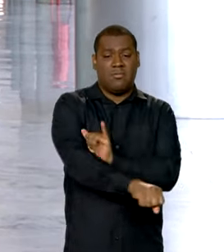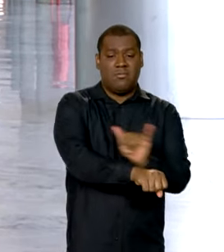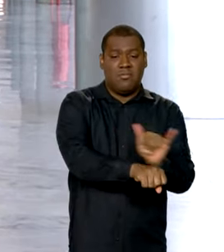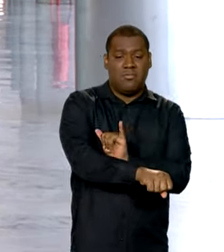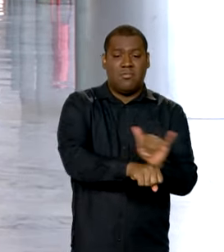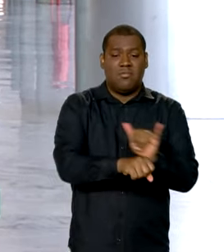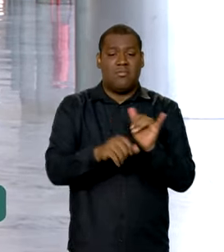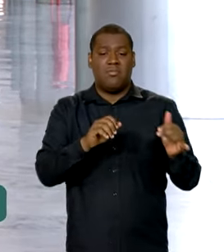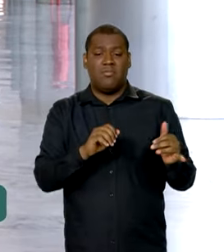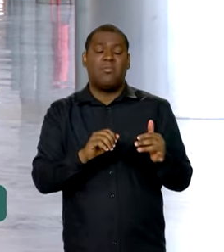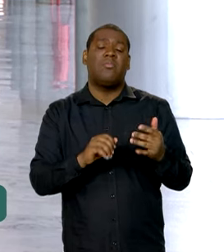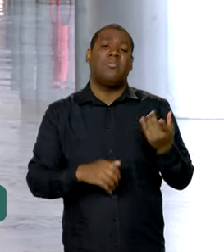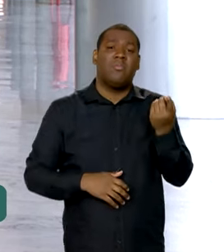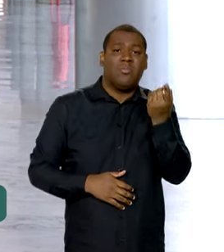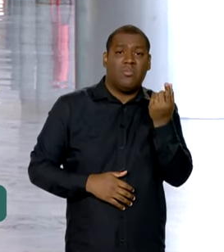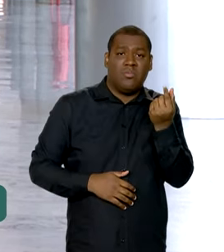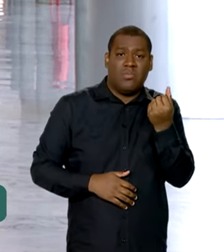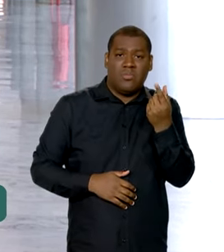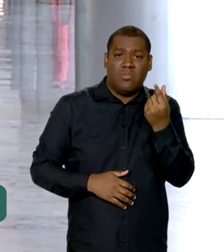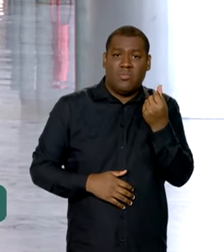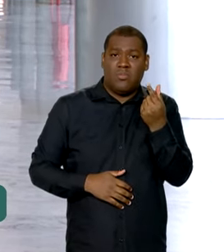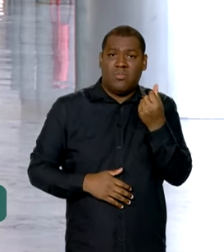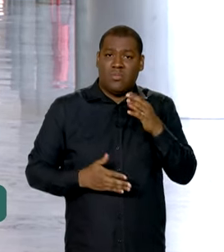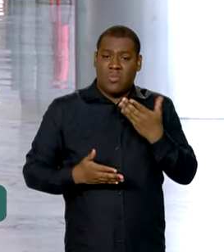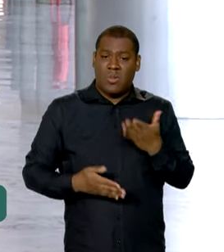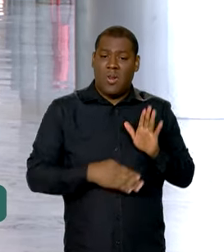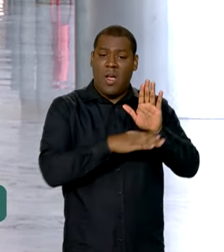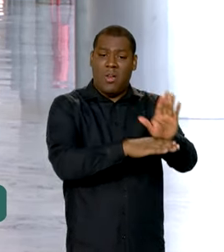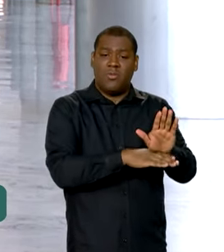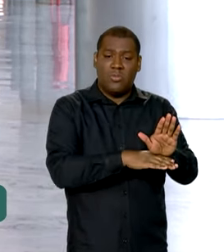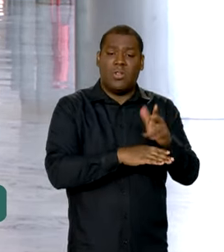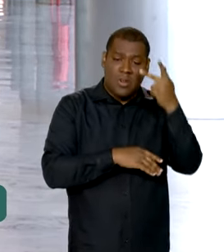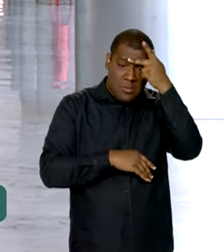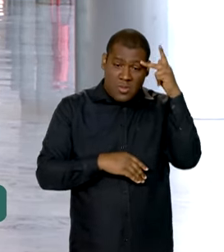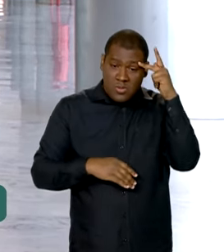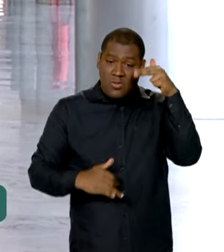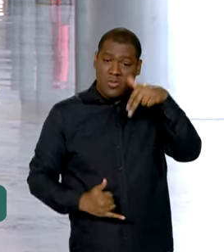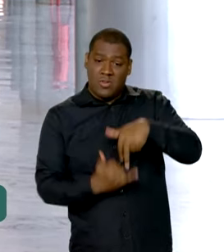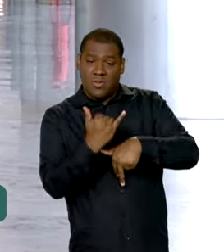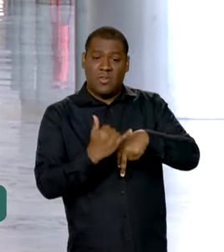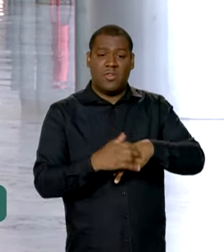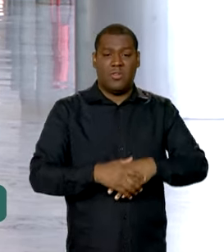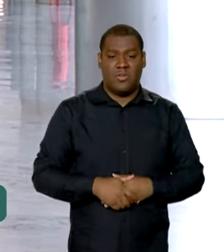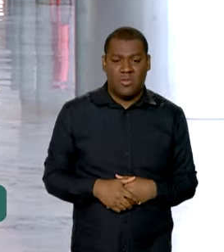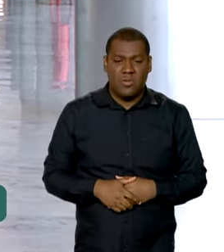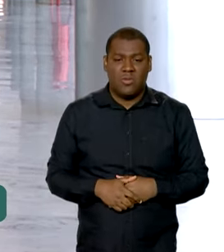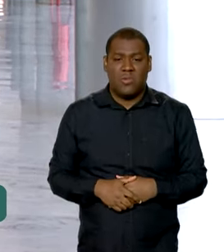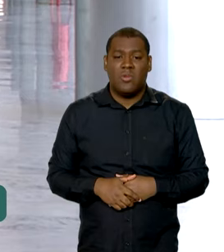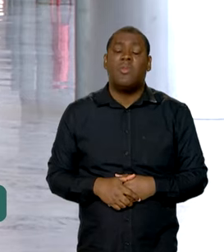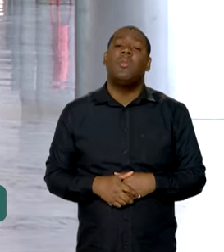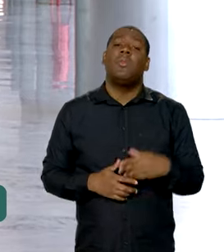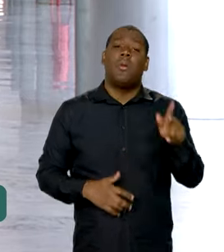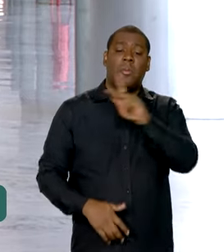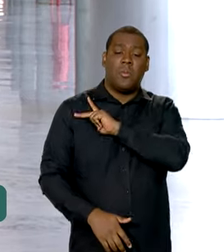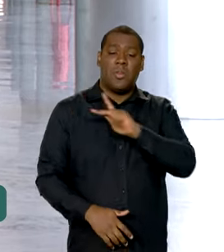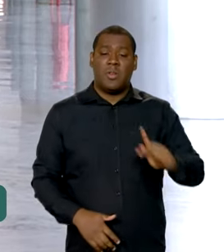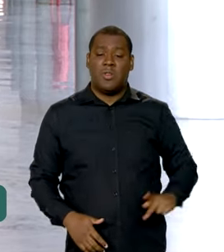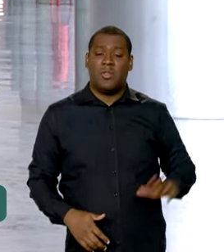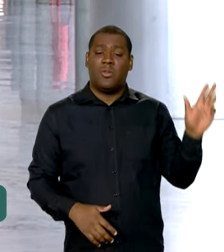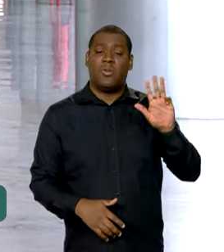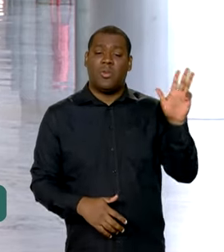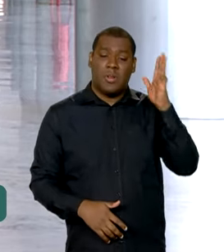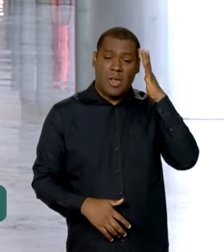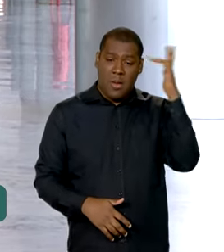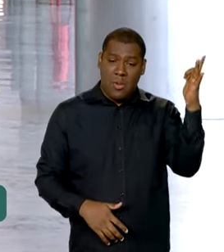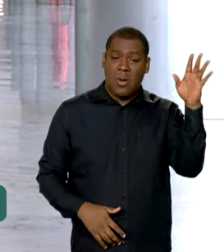para auxiliar diretamente as vítimas. Auxiliares do presidente também avaliam uma nova visita dele amanhã, quarta